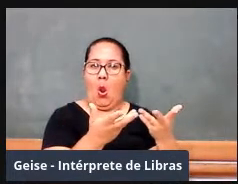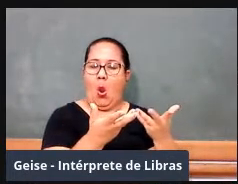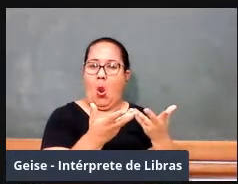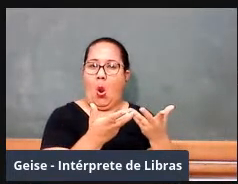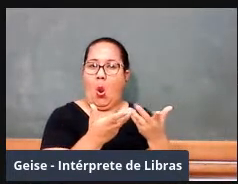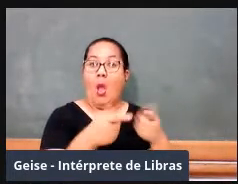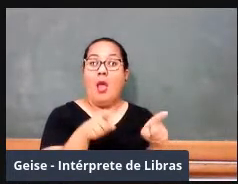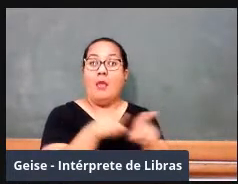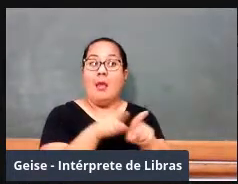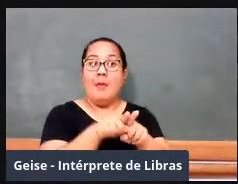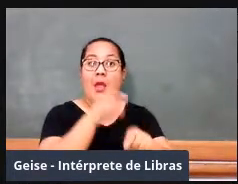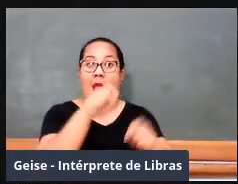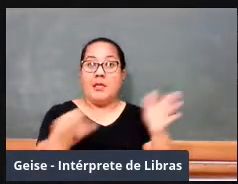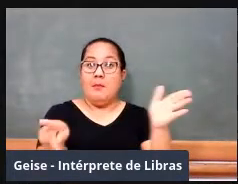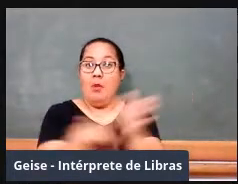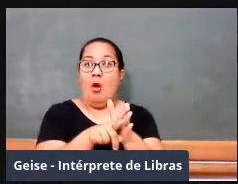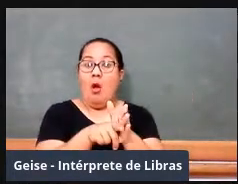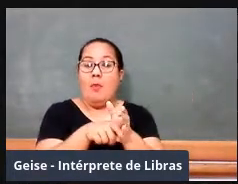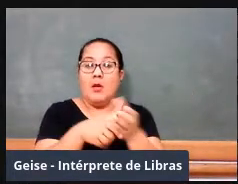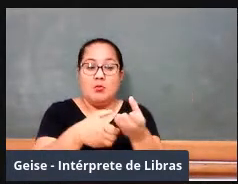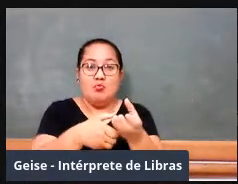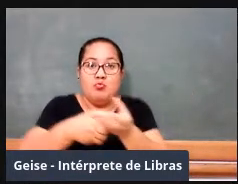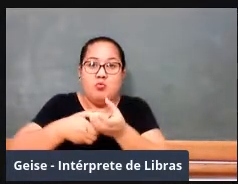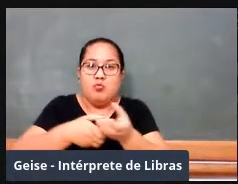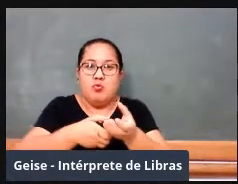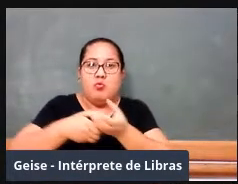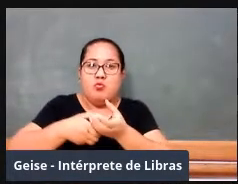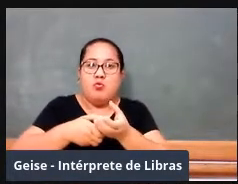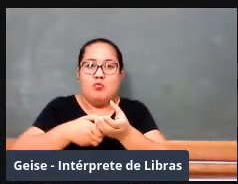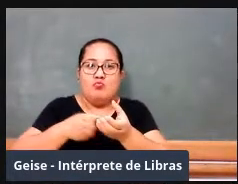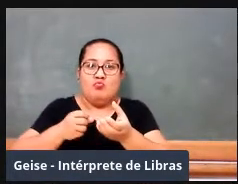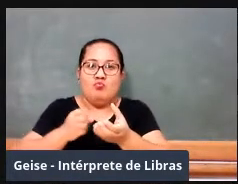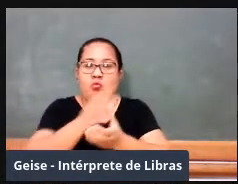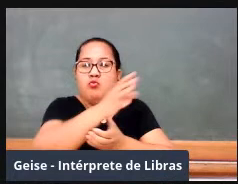manejar esses canhões de guerra, não é? Bom,